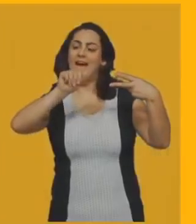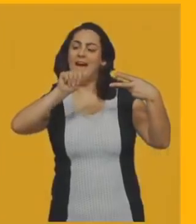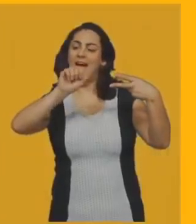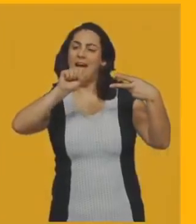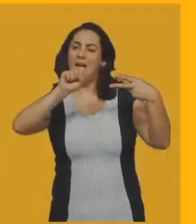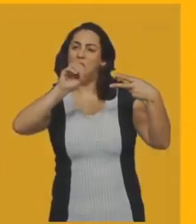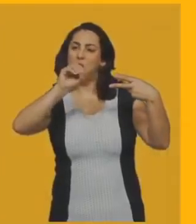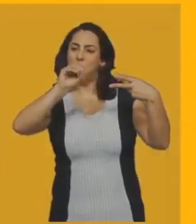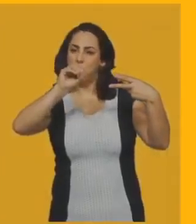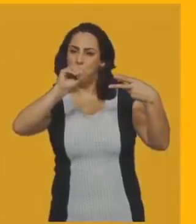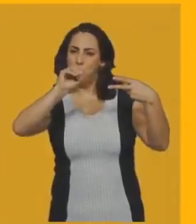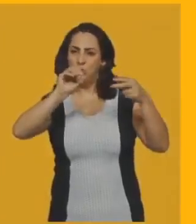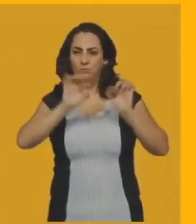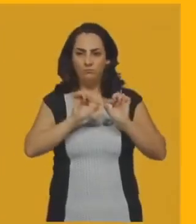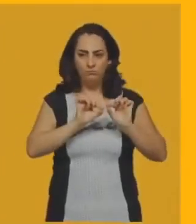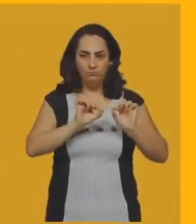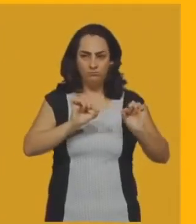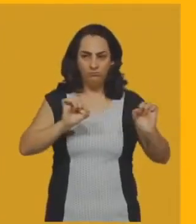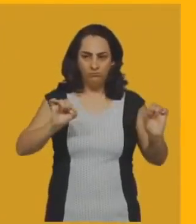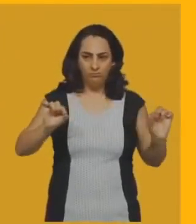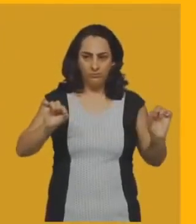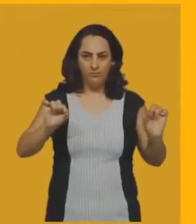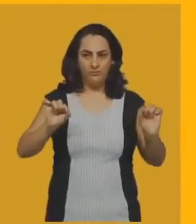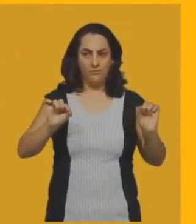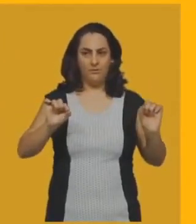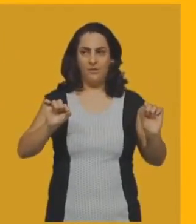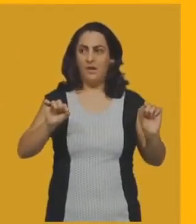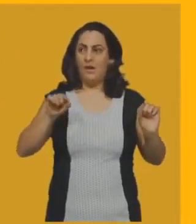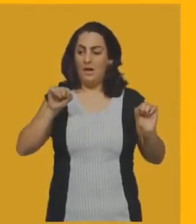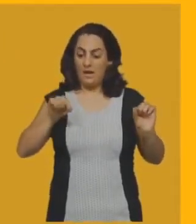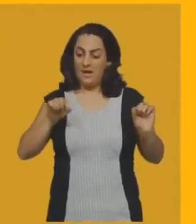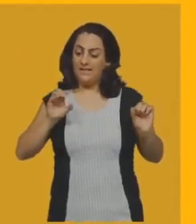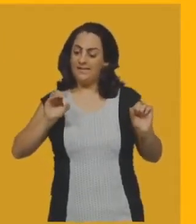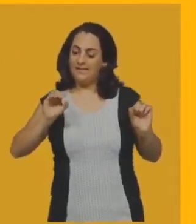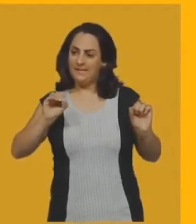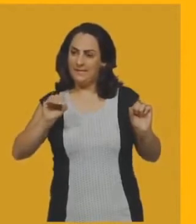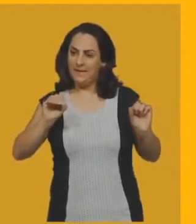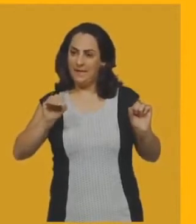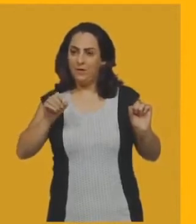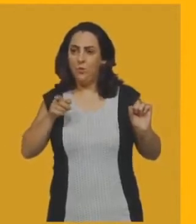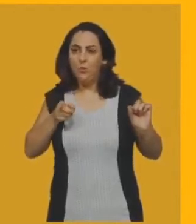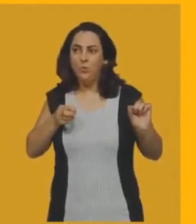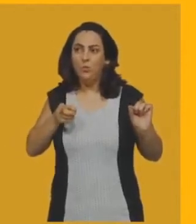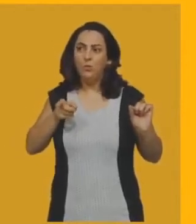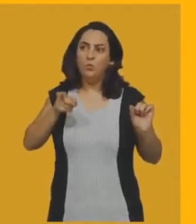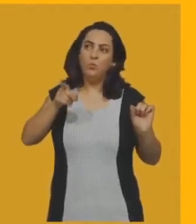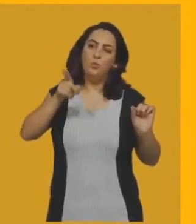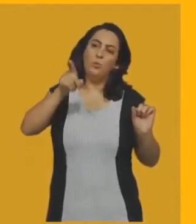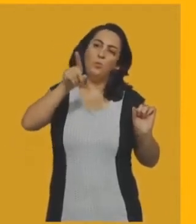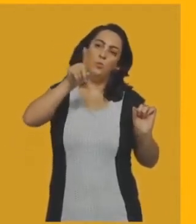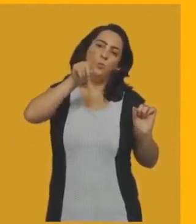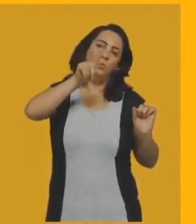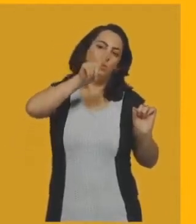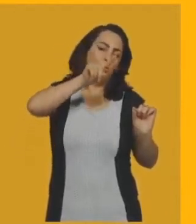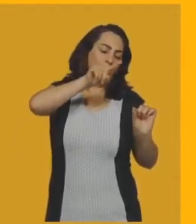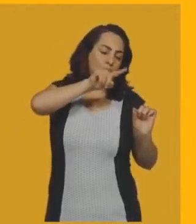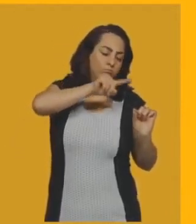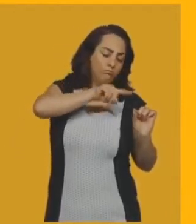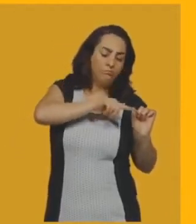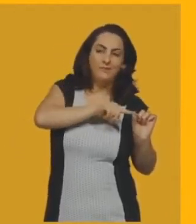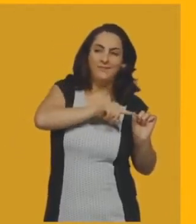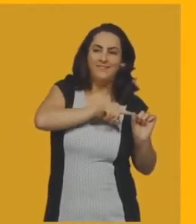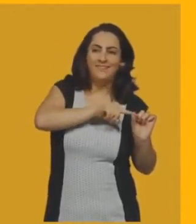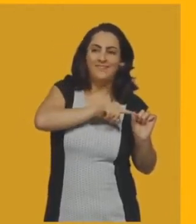raso também é outro ângulo especial, né? Ele inicia no zero grau, né, vai fazer um